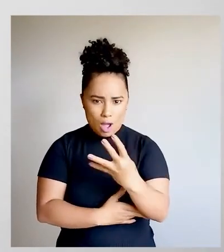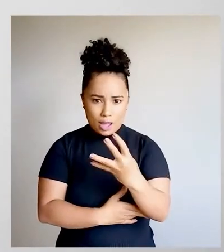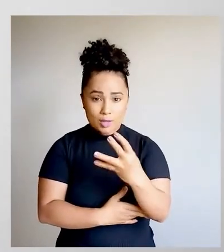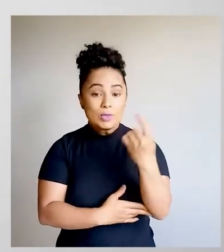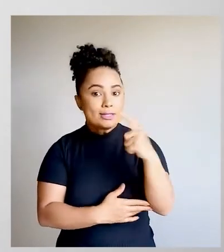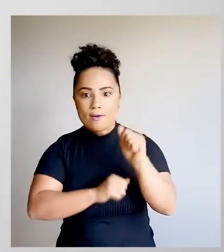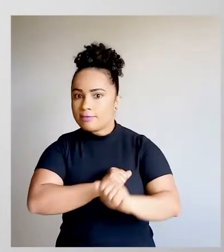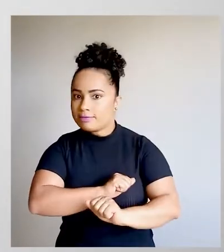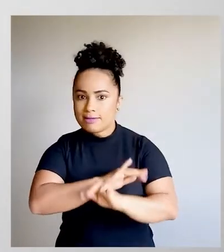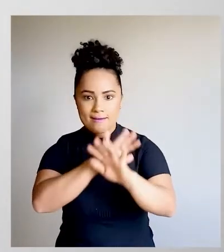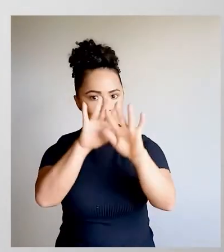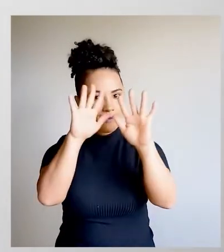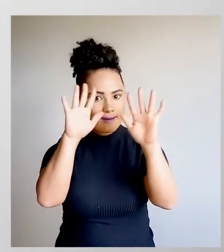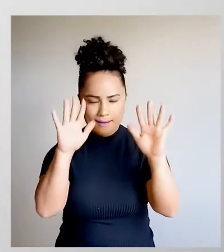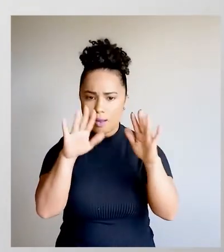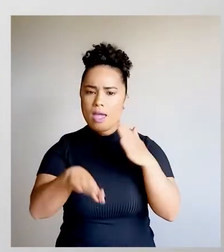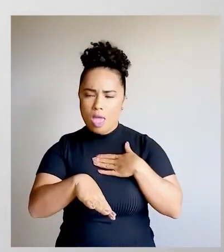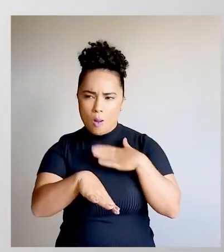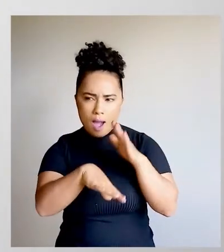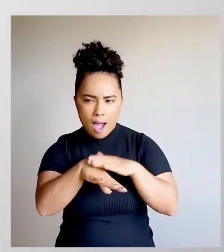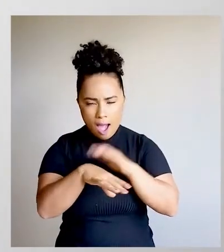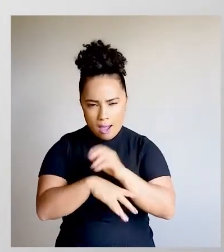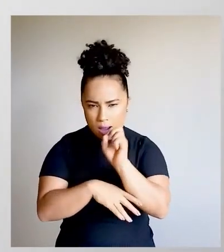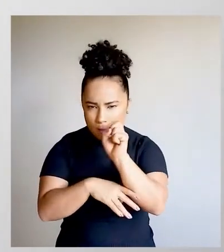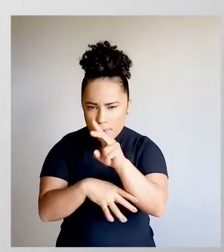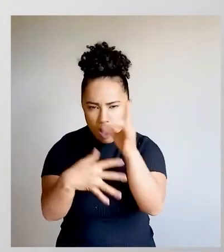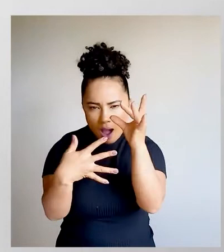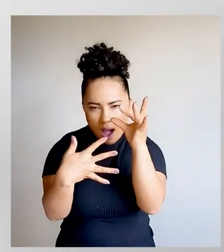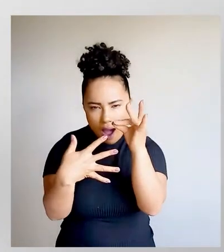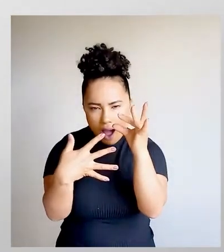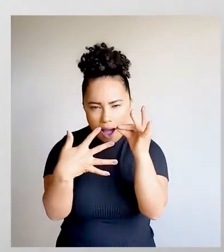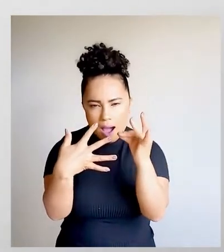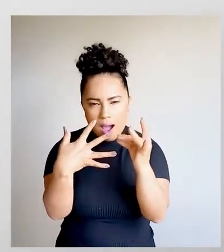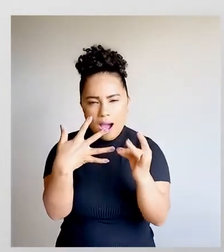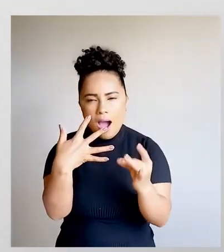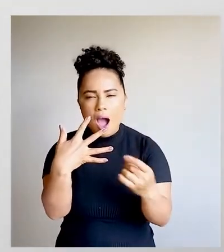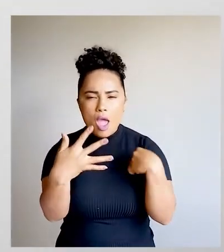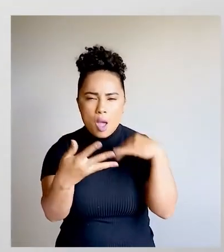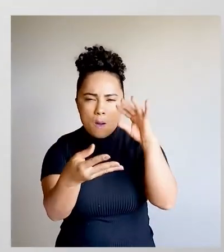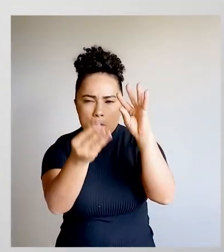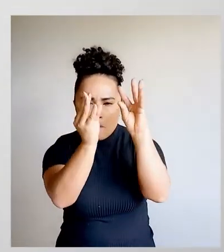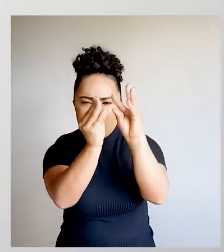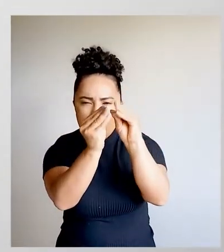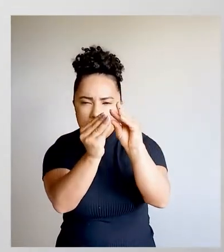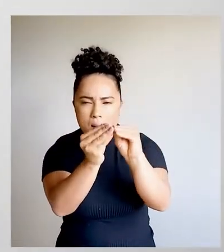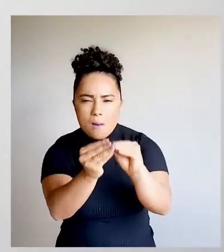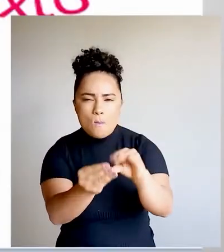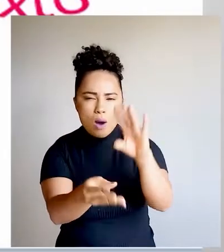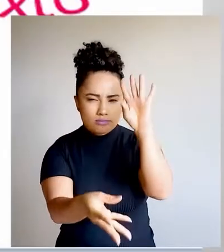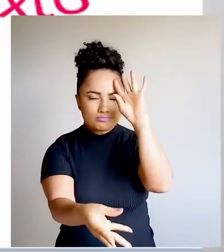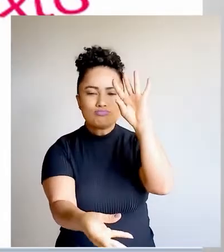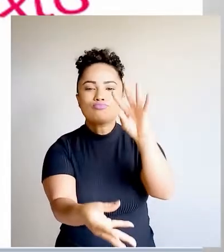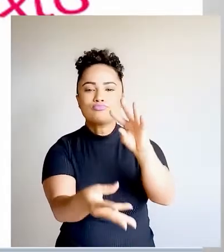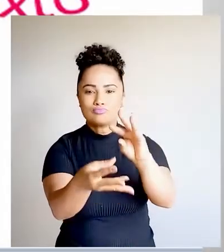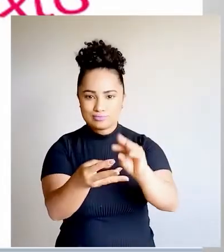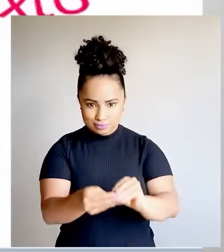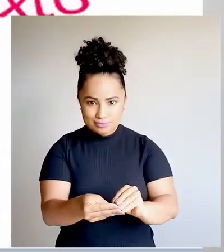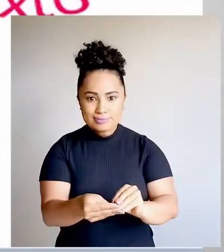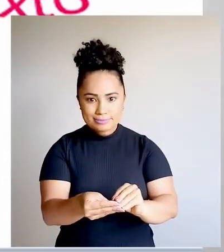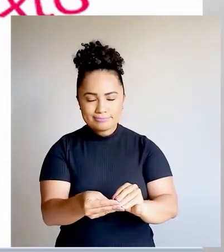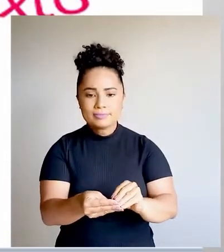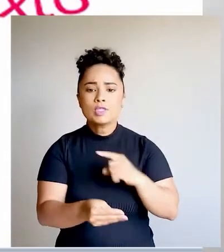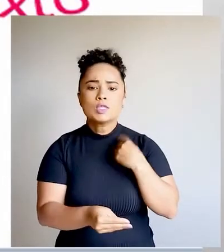texto. O que é isso? Deduzir os dados que estão lá subentendidos no texto. A gente tem que se